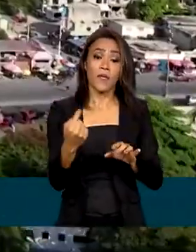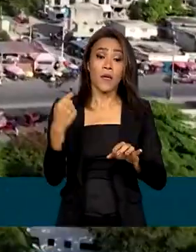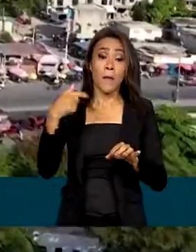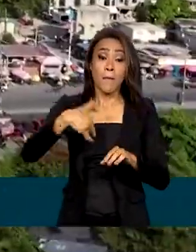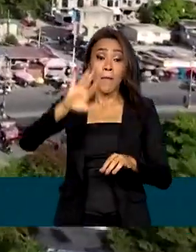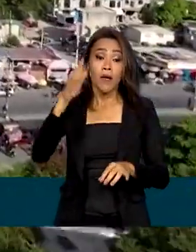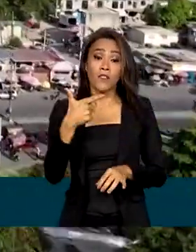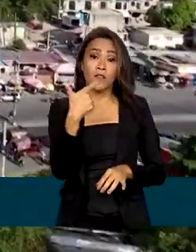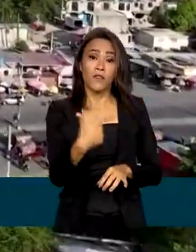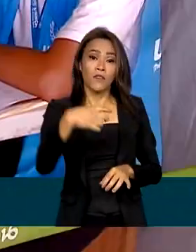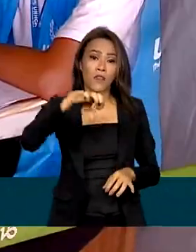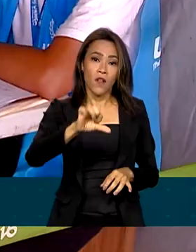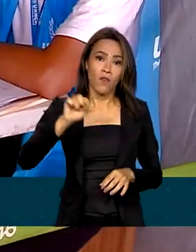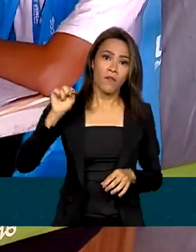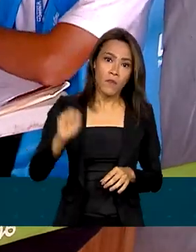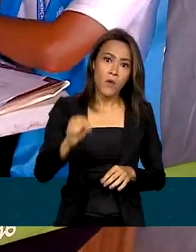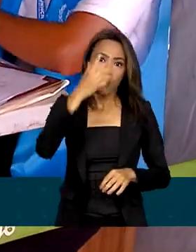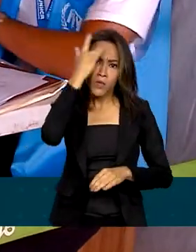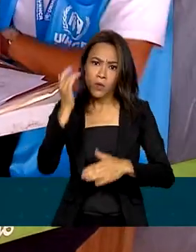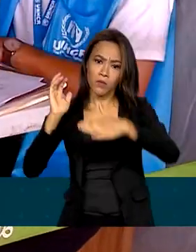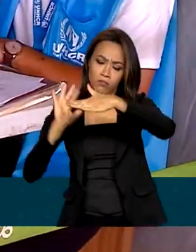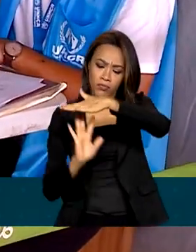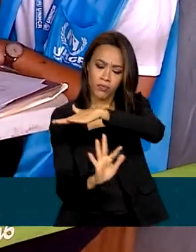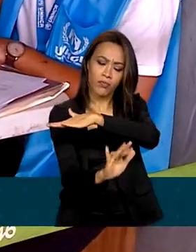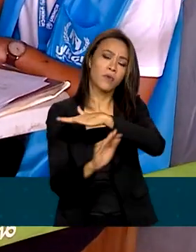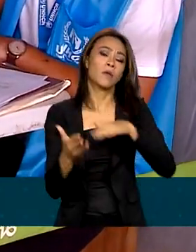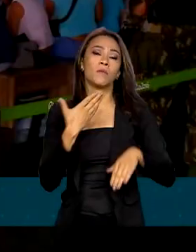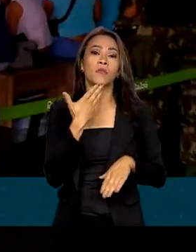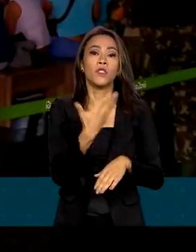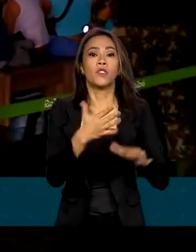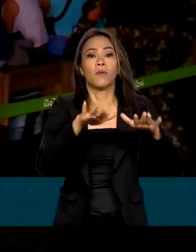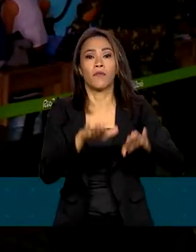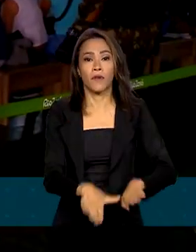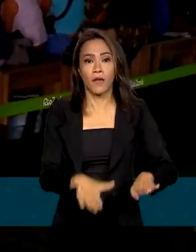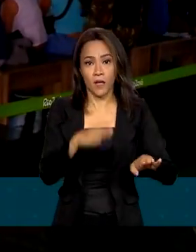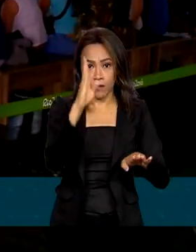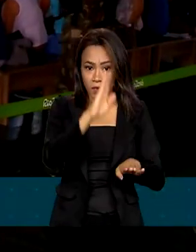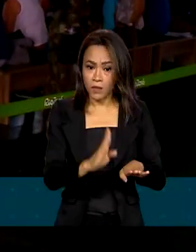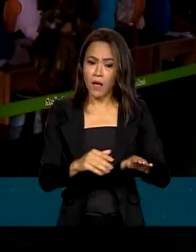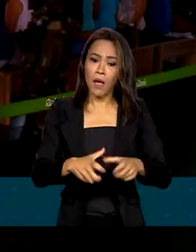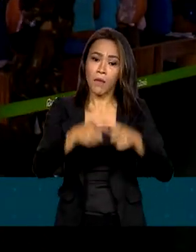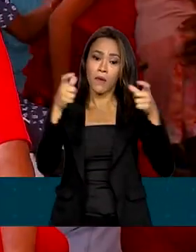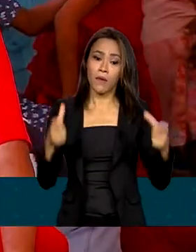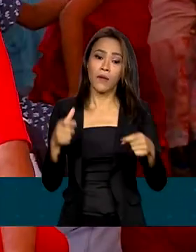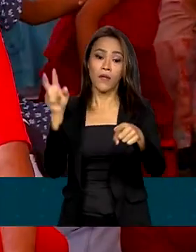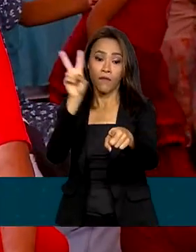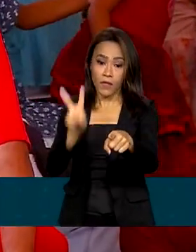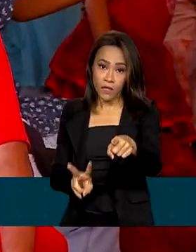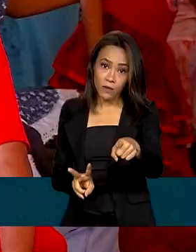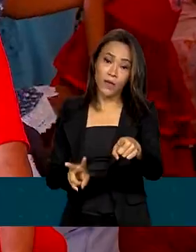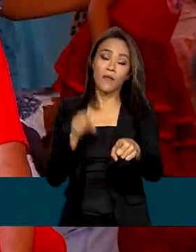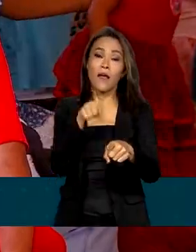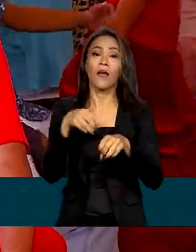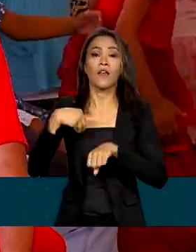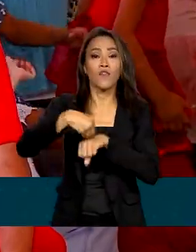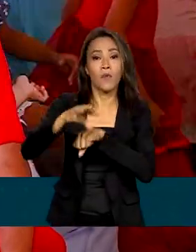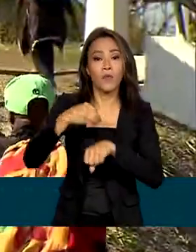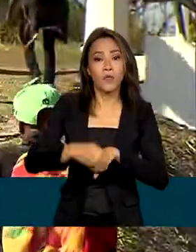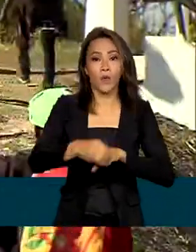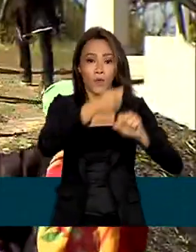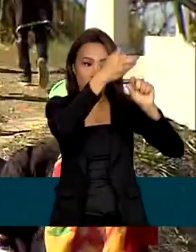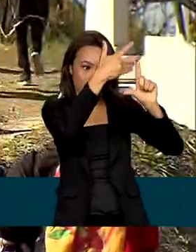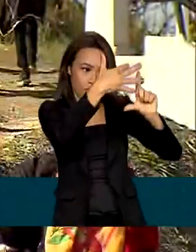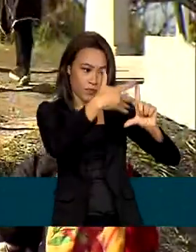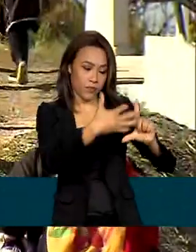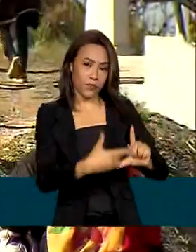mil imigrantes solicitaram refúgio no Brasil, a maioria venezuelanos, segundo dados do Observatório